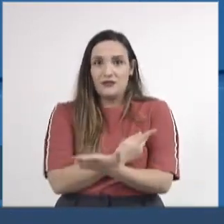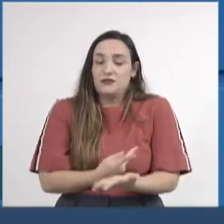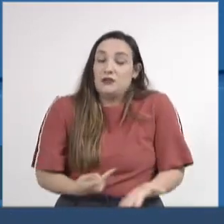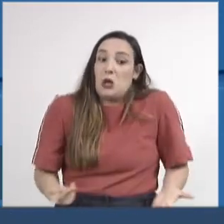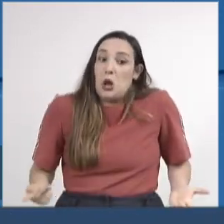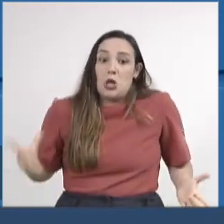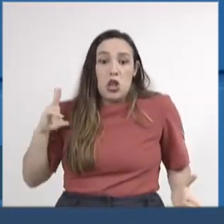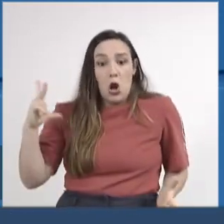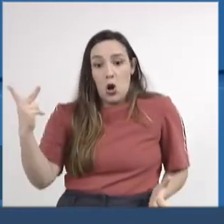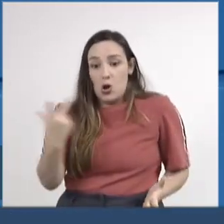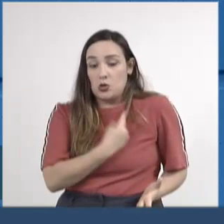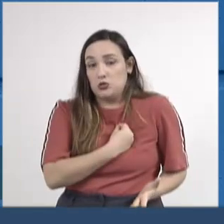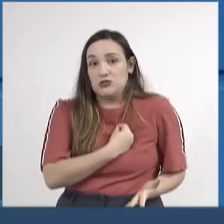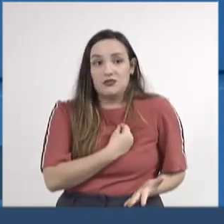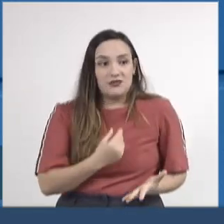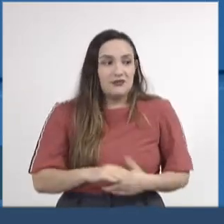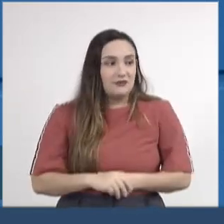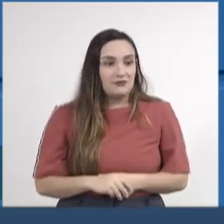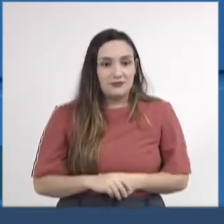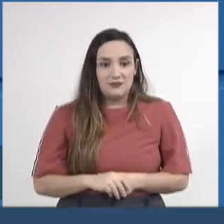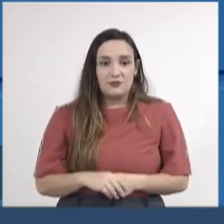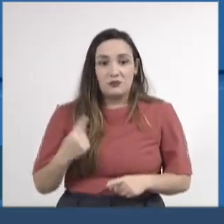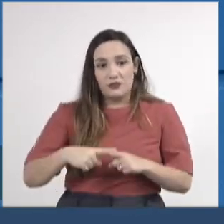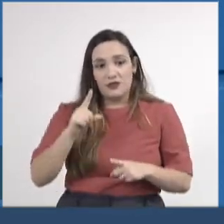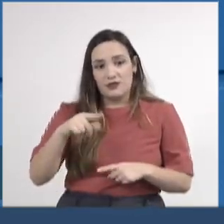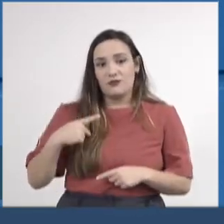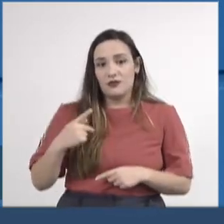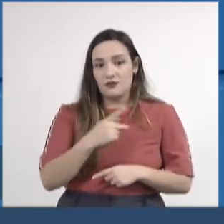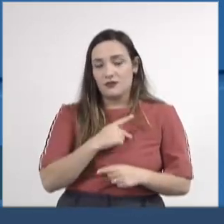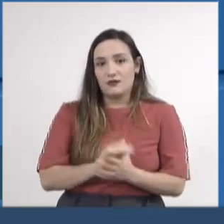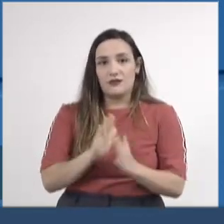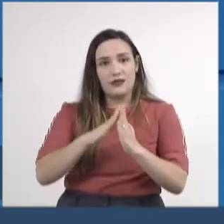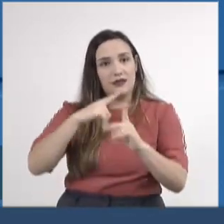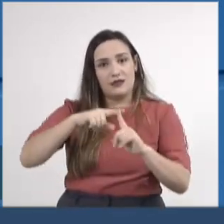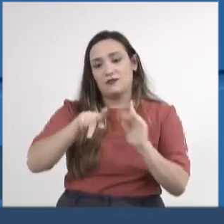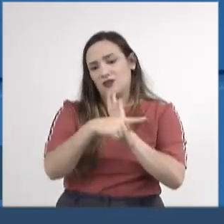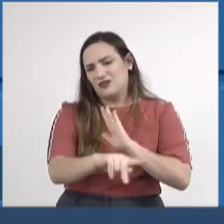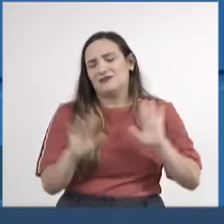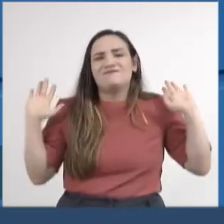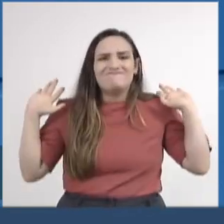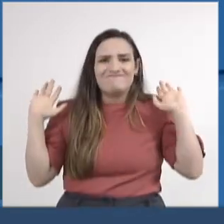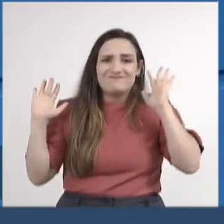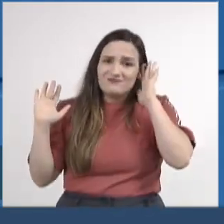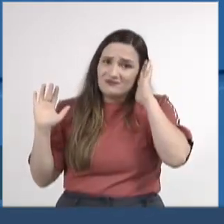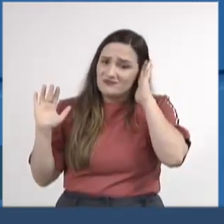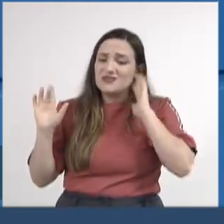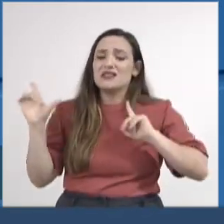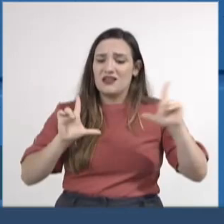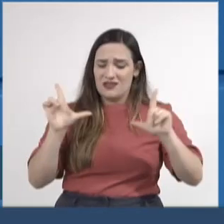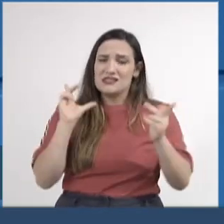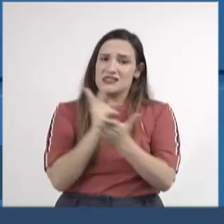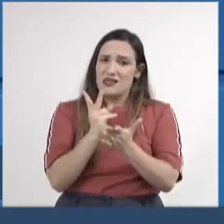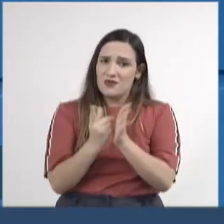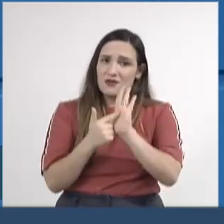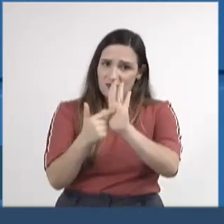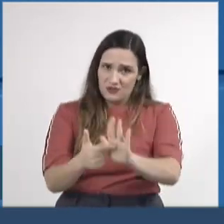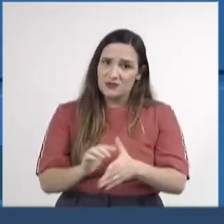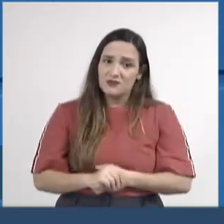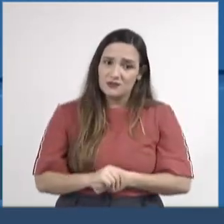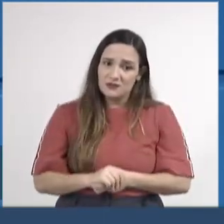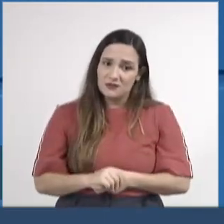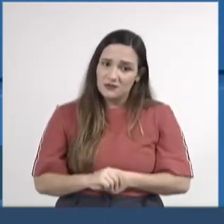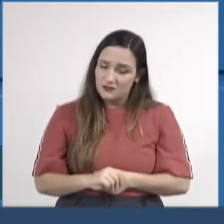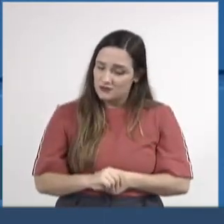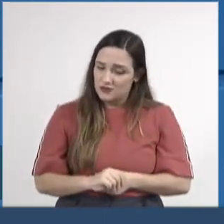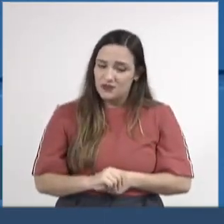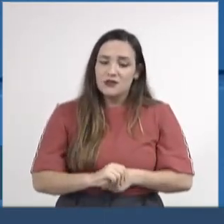todo mundo discrimina. Ah, porque é pastor, ah, da igreja tal. Eu vejo isso na mídia. Então, você vê, não